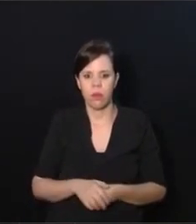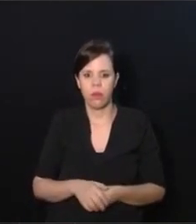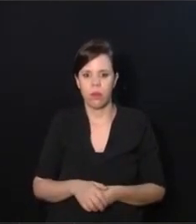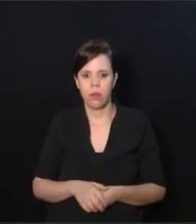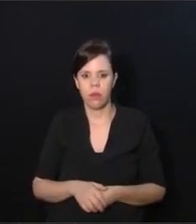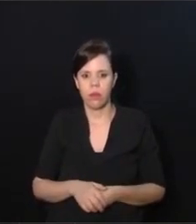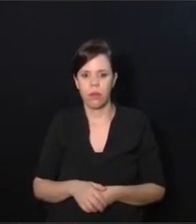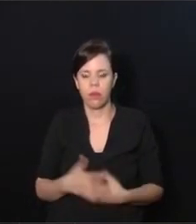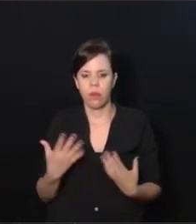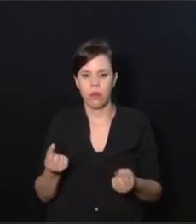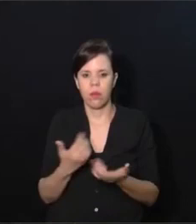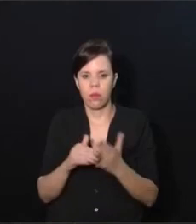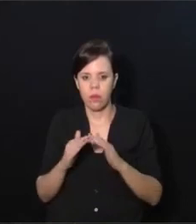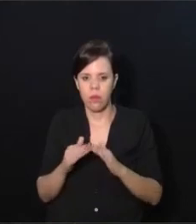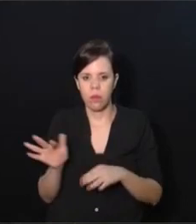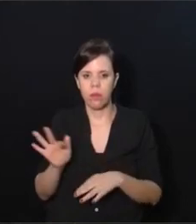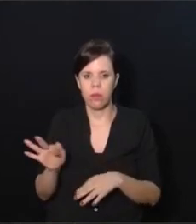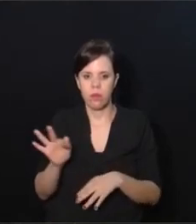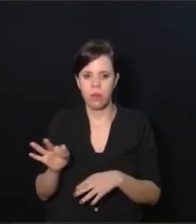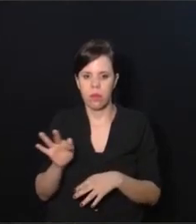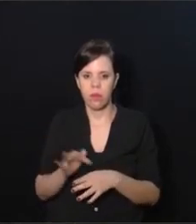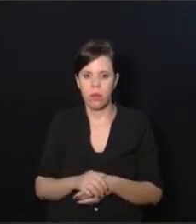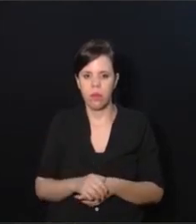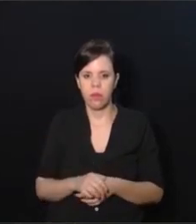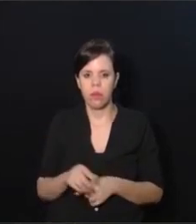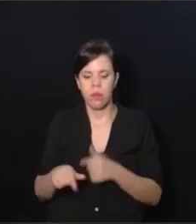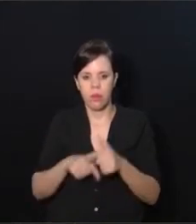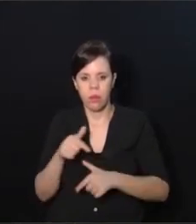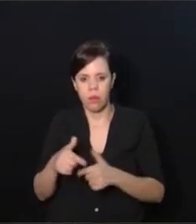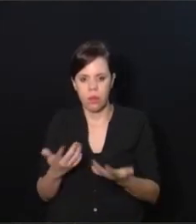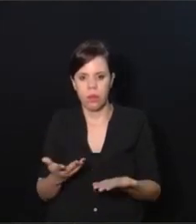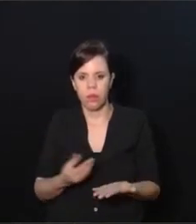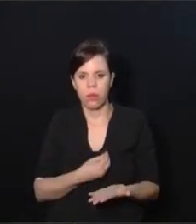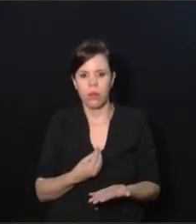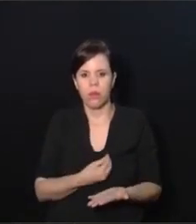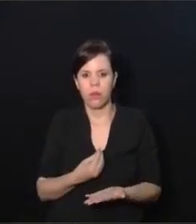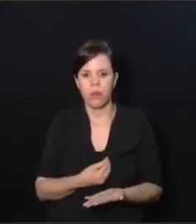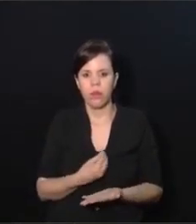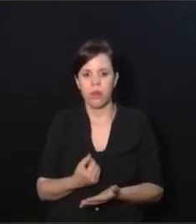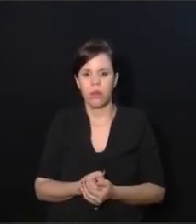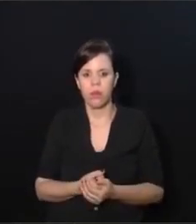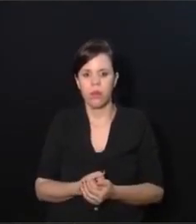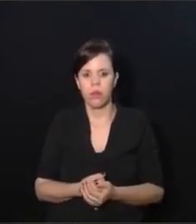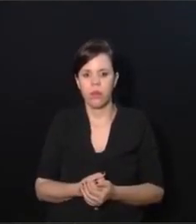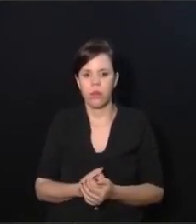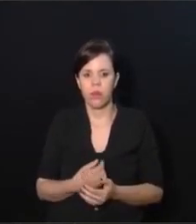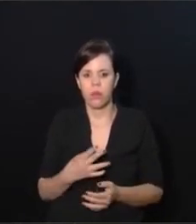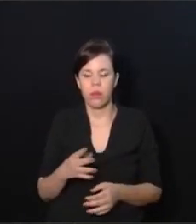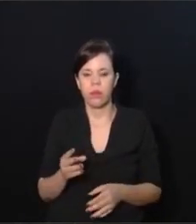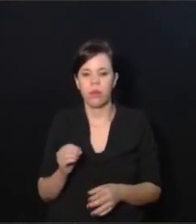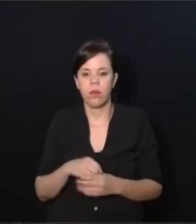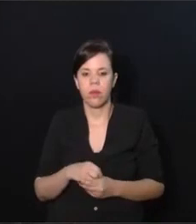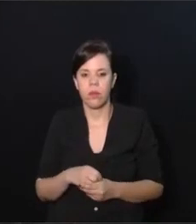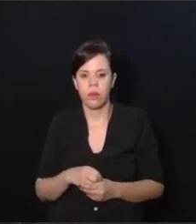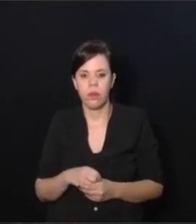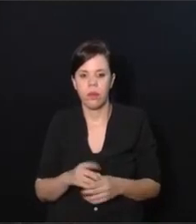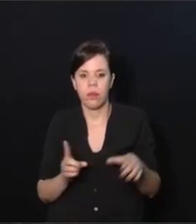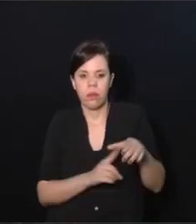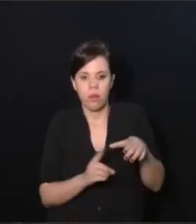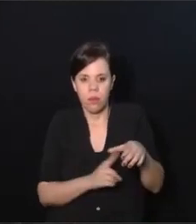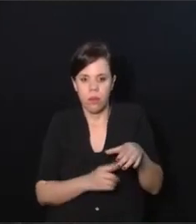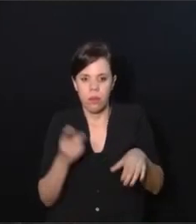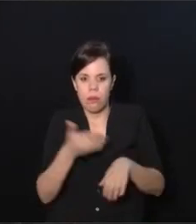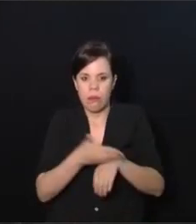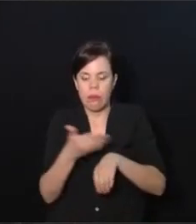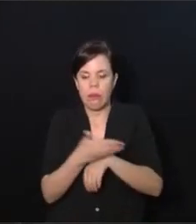Vão para a escola, vão para a faculdade, vão trabalhar, vão para a vida. A vida não é para passar dentro de um consultório de